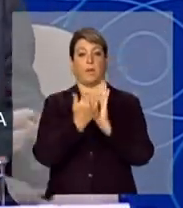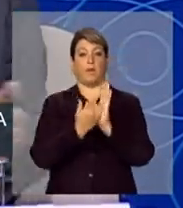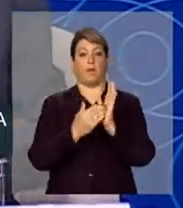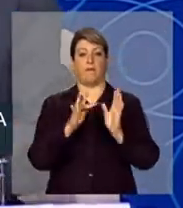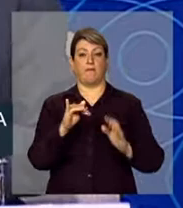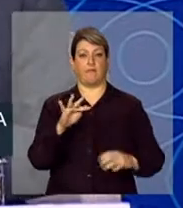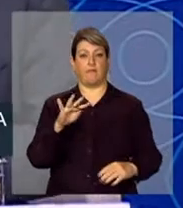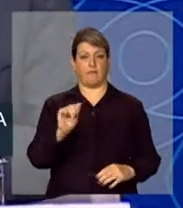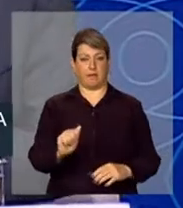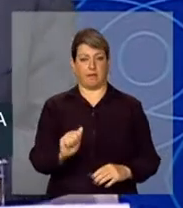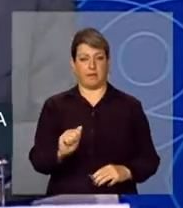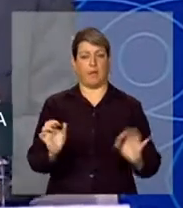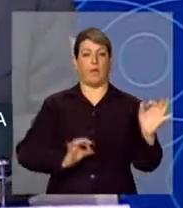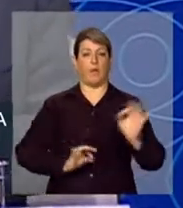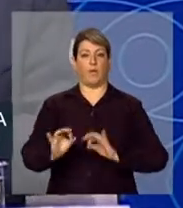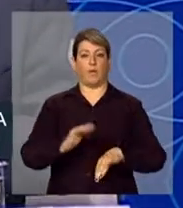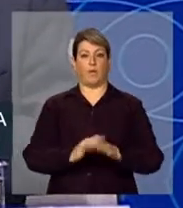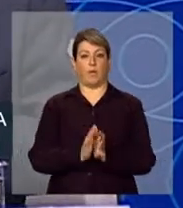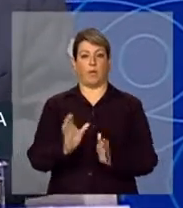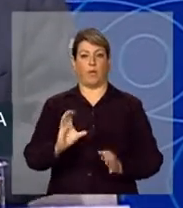coordenado aqui pelo COOL.